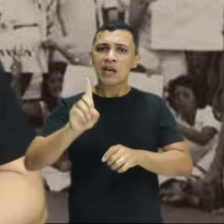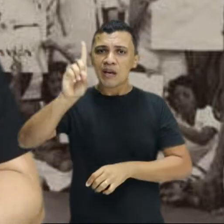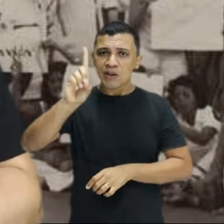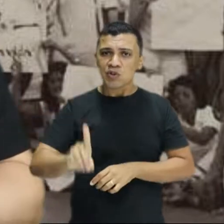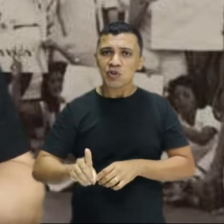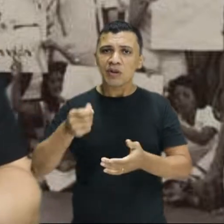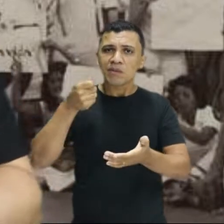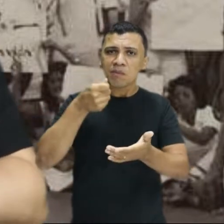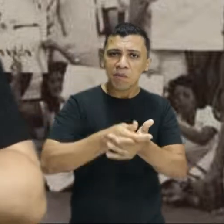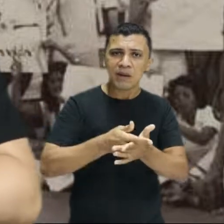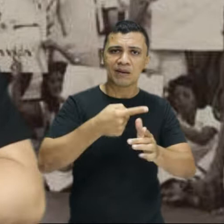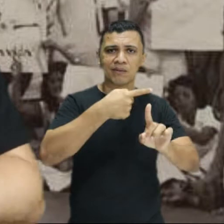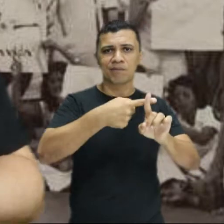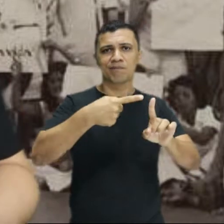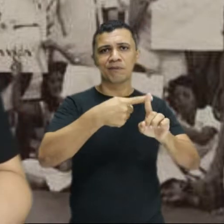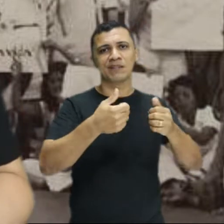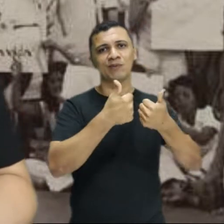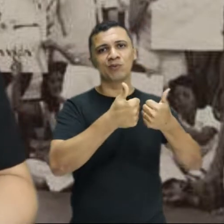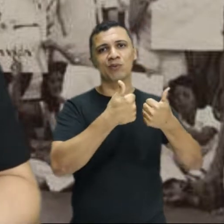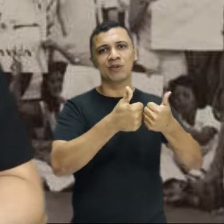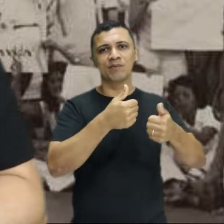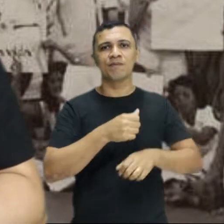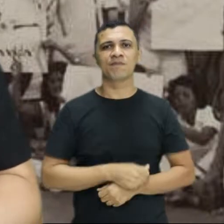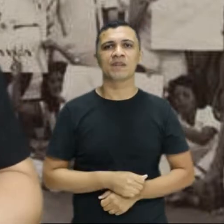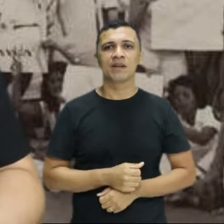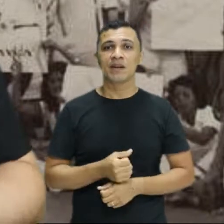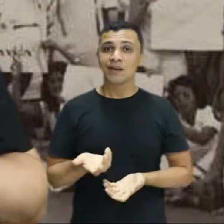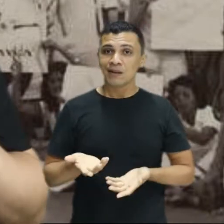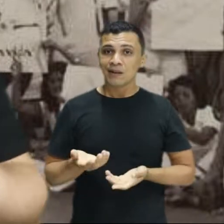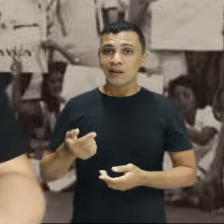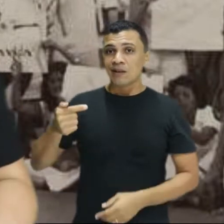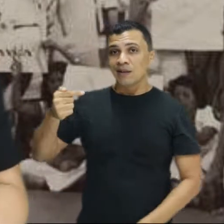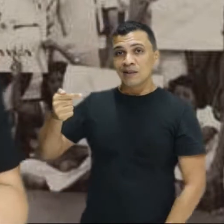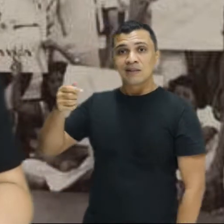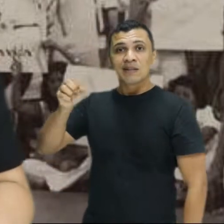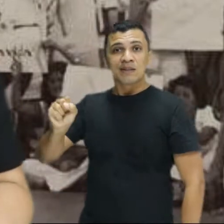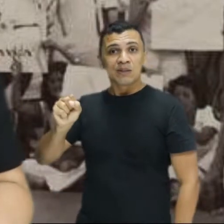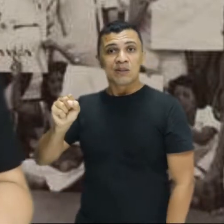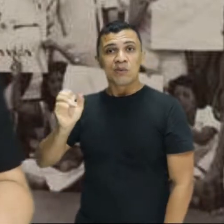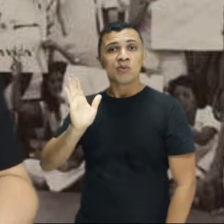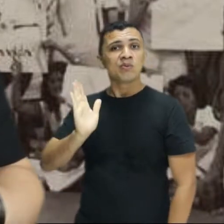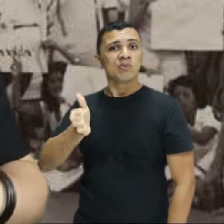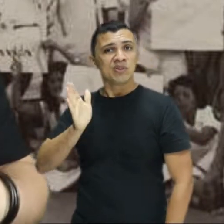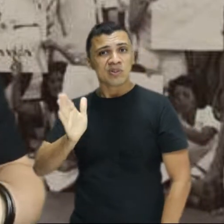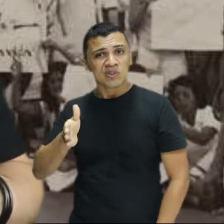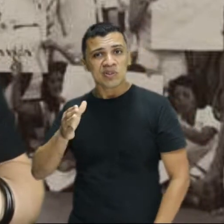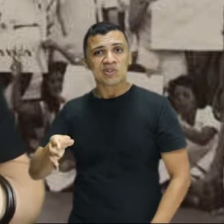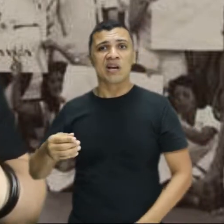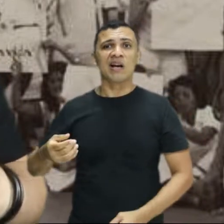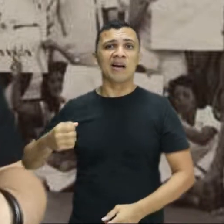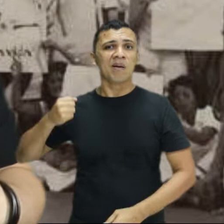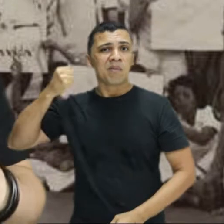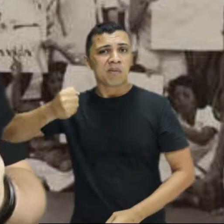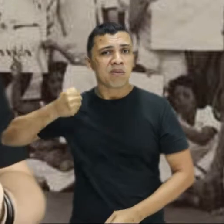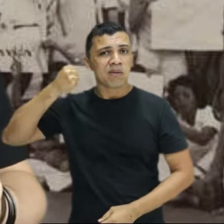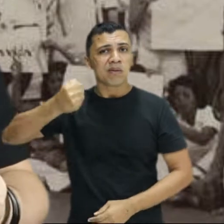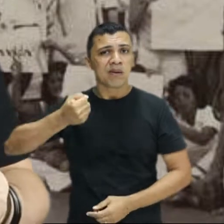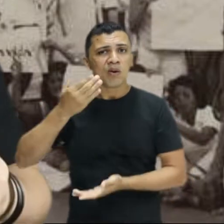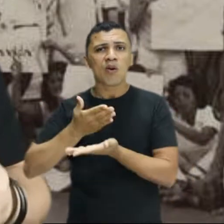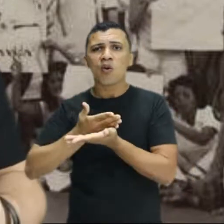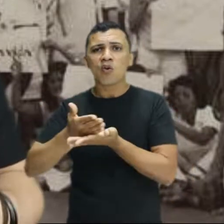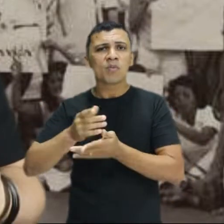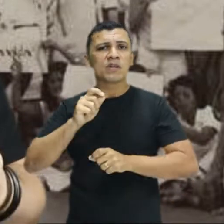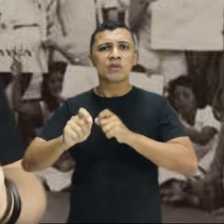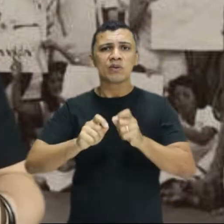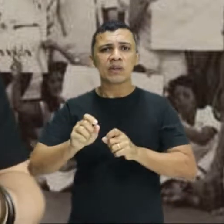passagem. E, desde o ano anterior, em 78, esse pleito da meia passagem, ele também começou a inserir